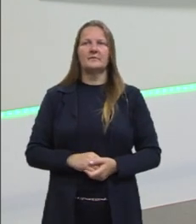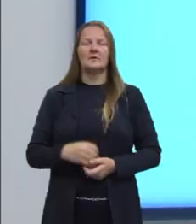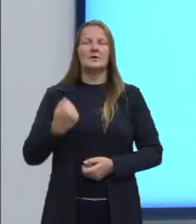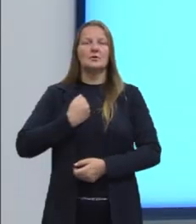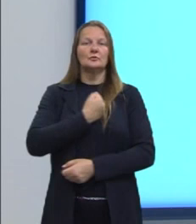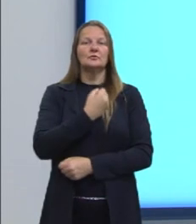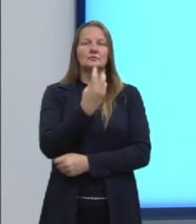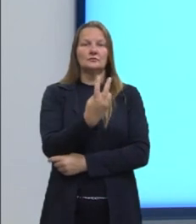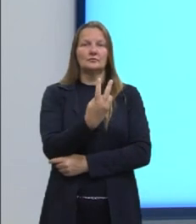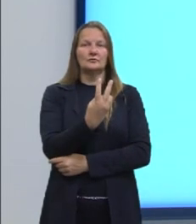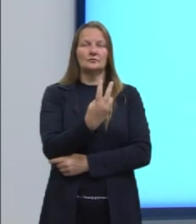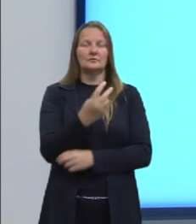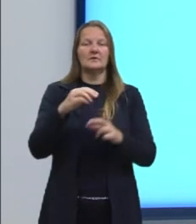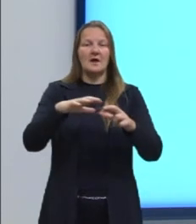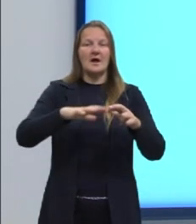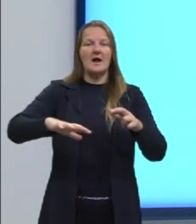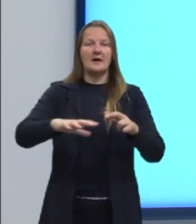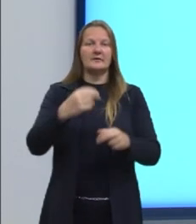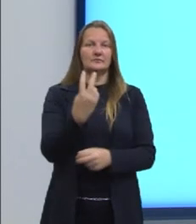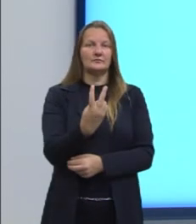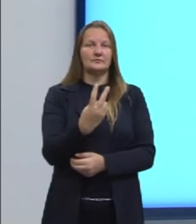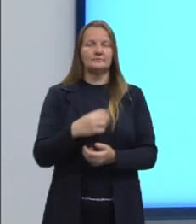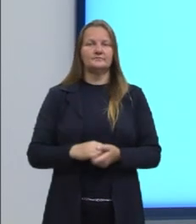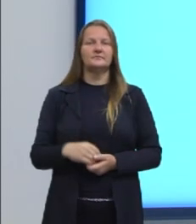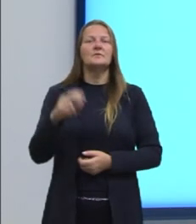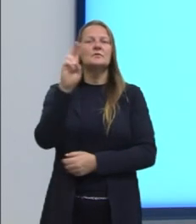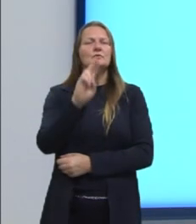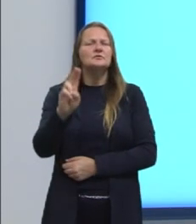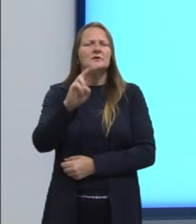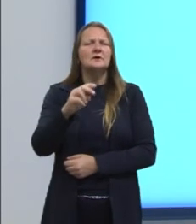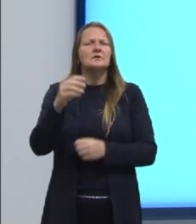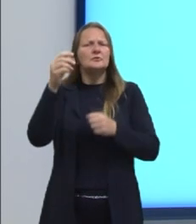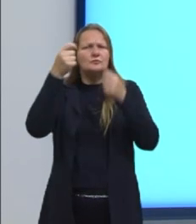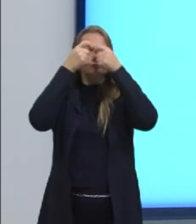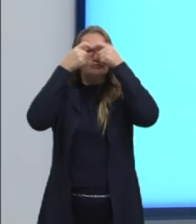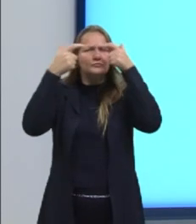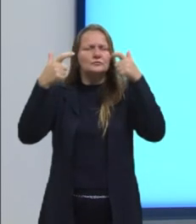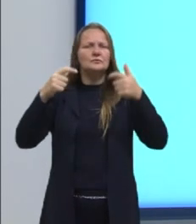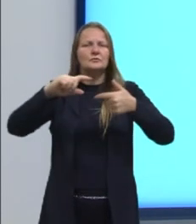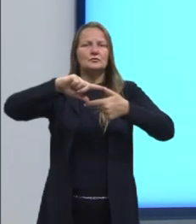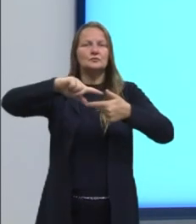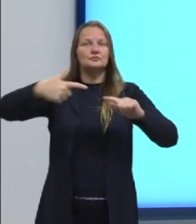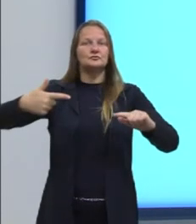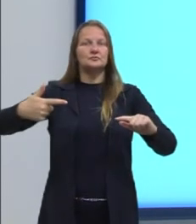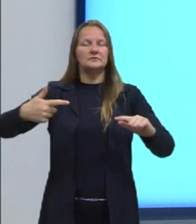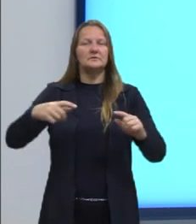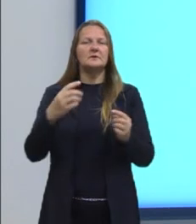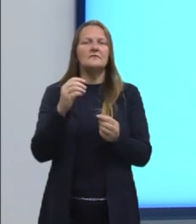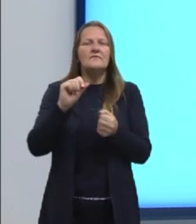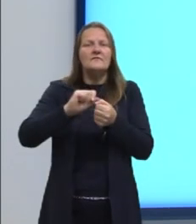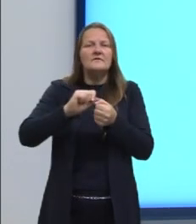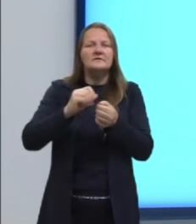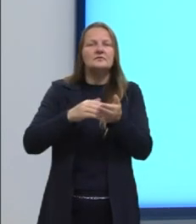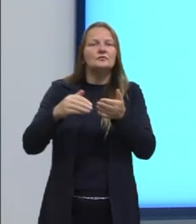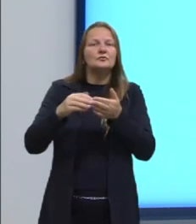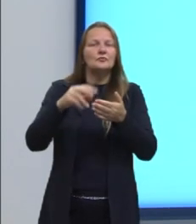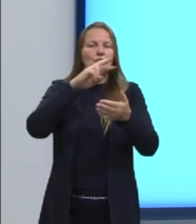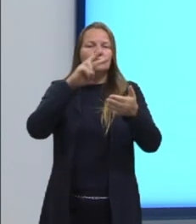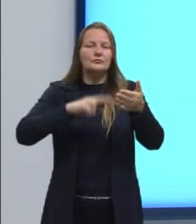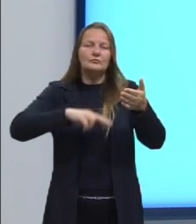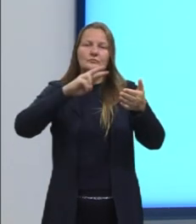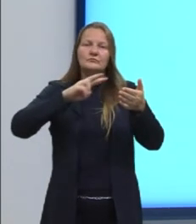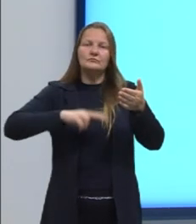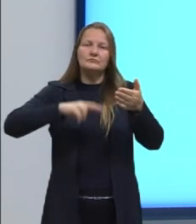diária 2. Utilizar o conhecimento geométrico para realizar a leitura